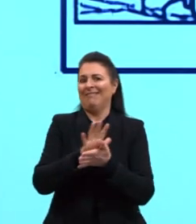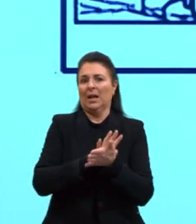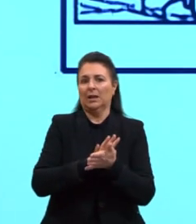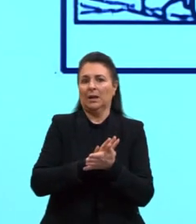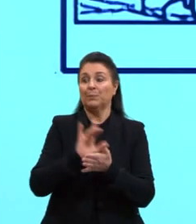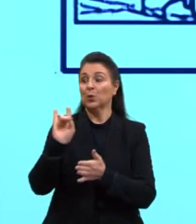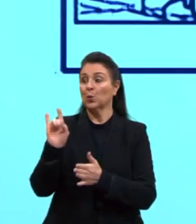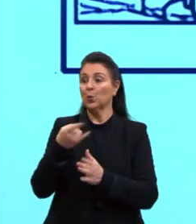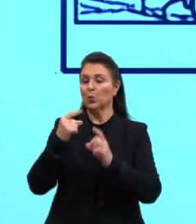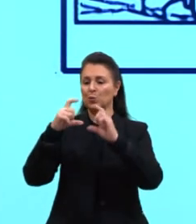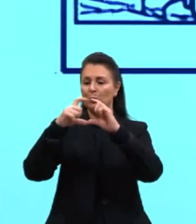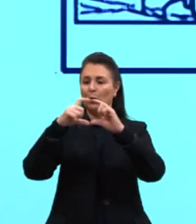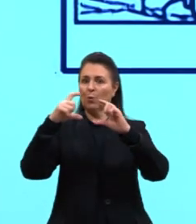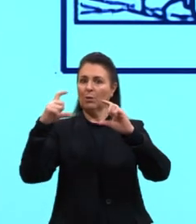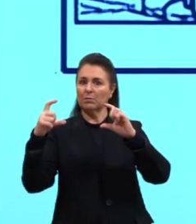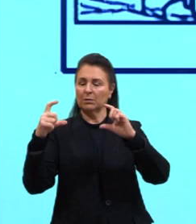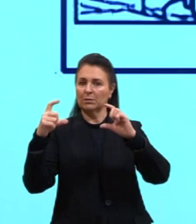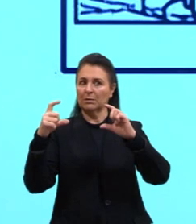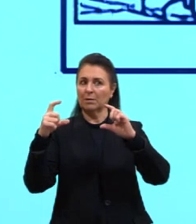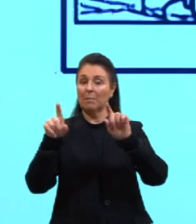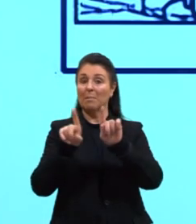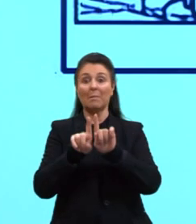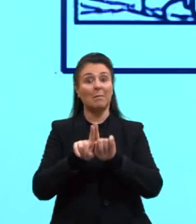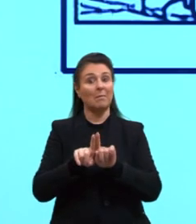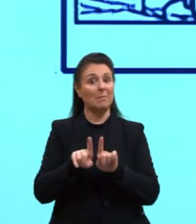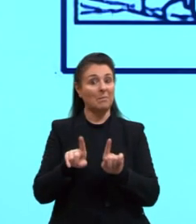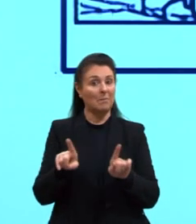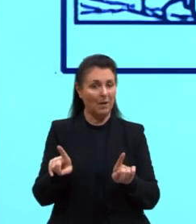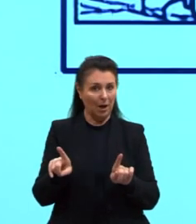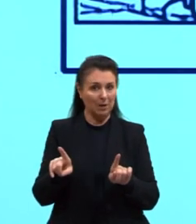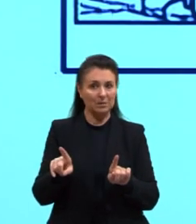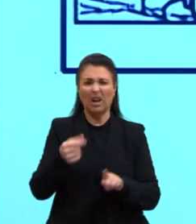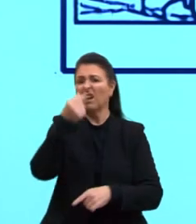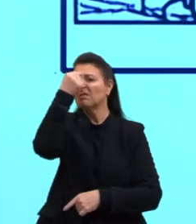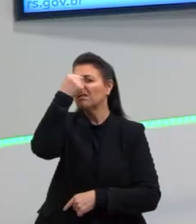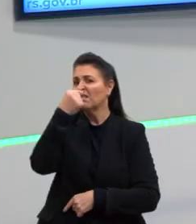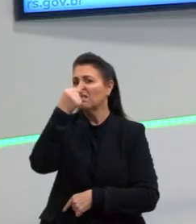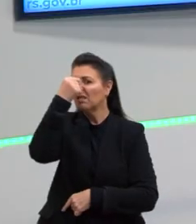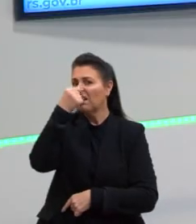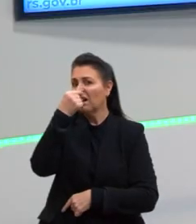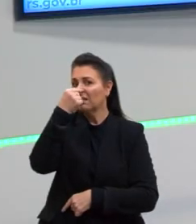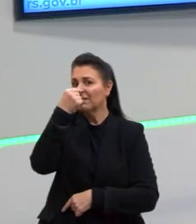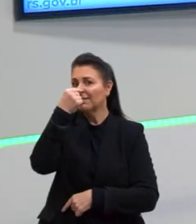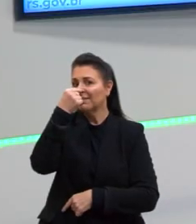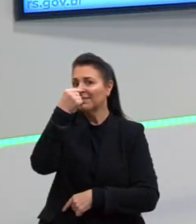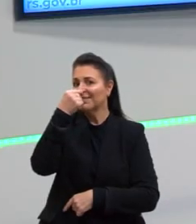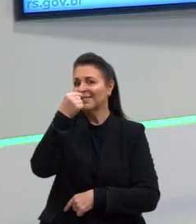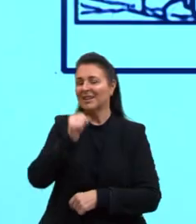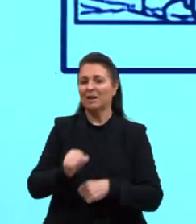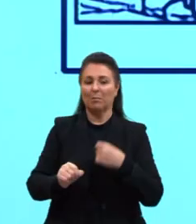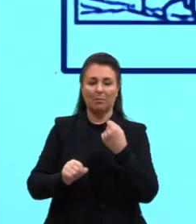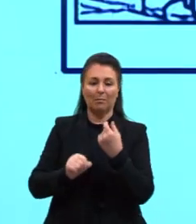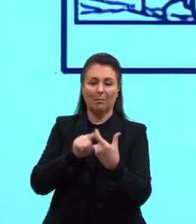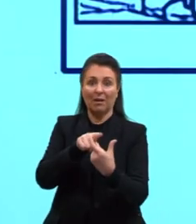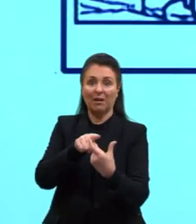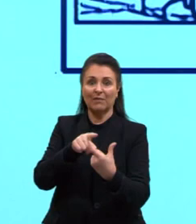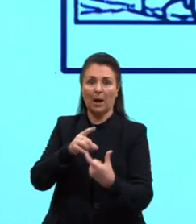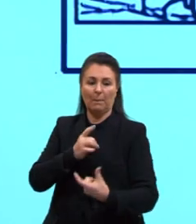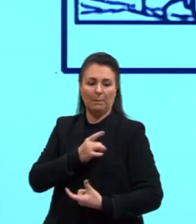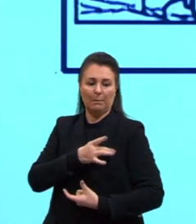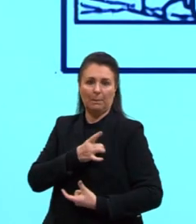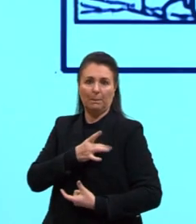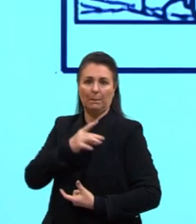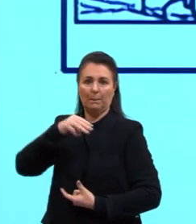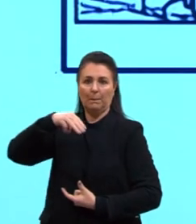no último quadrinho ele diz, exceto de resfriados. A gente tem aqui a palavra medo. Quem